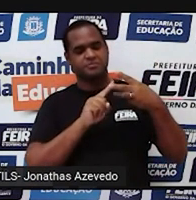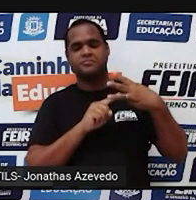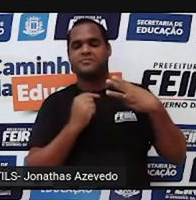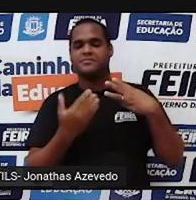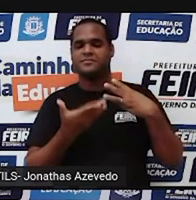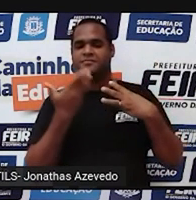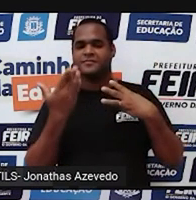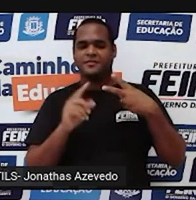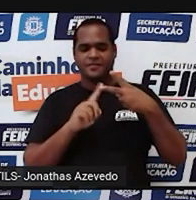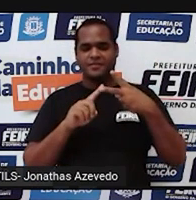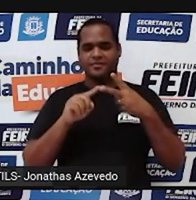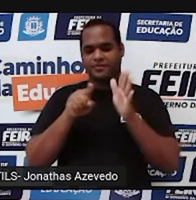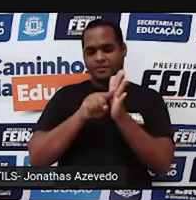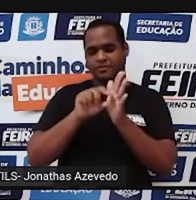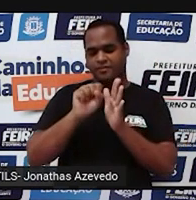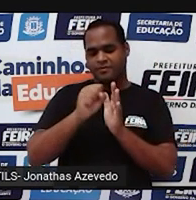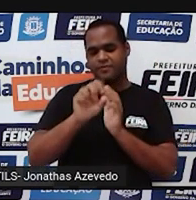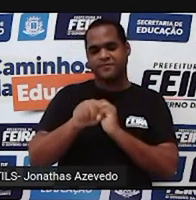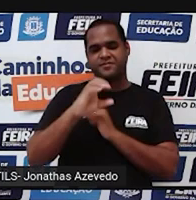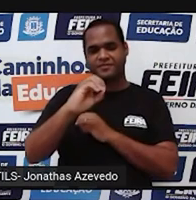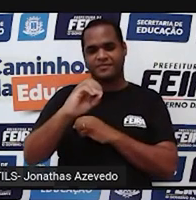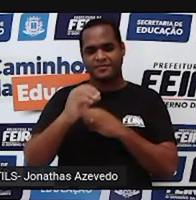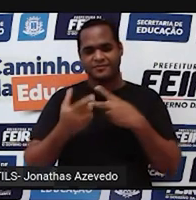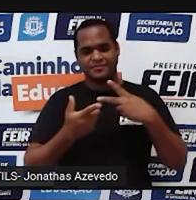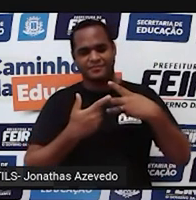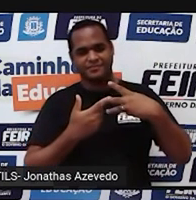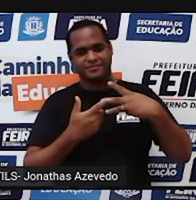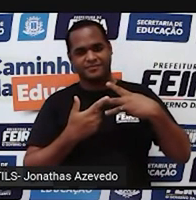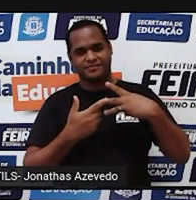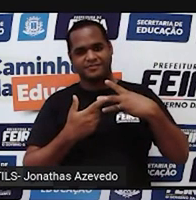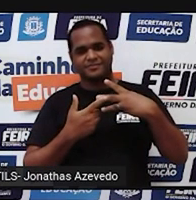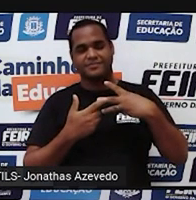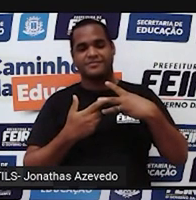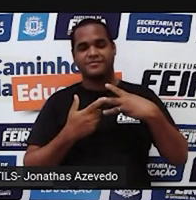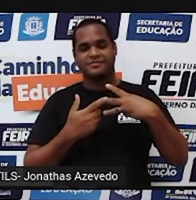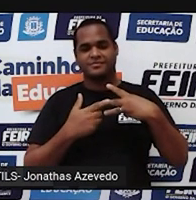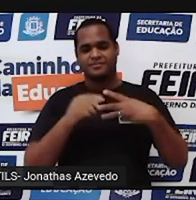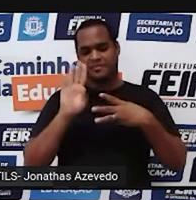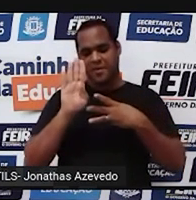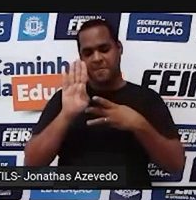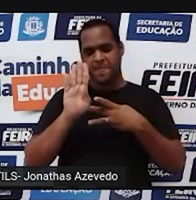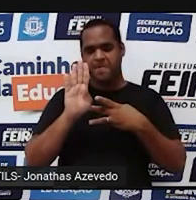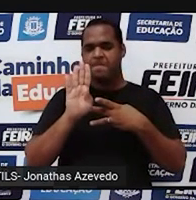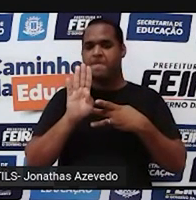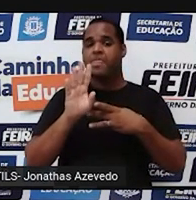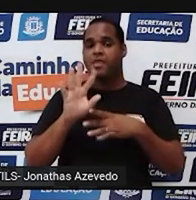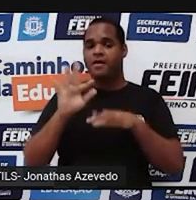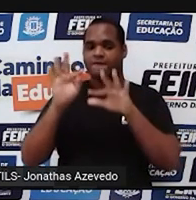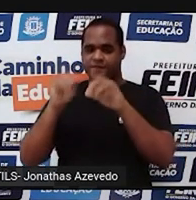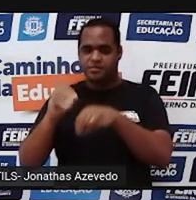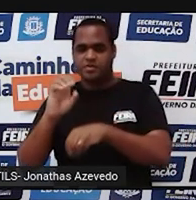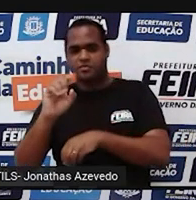você disse que é a letra B. coloca a vírgula no final do número,